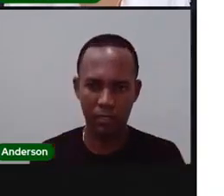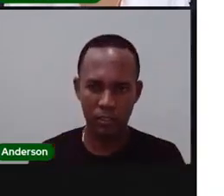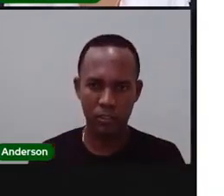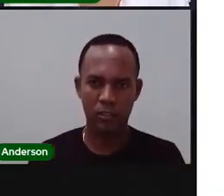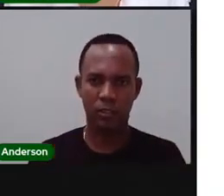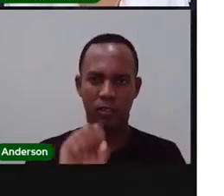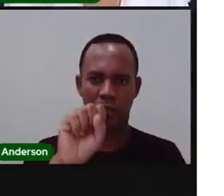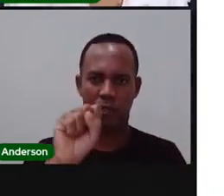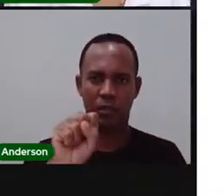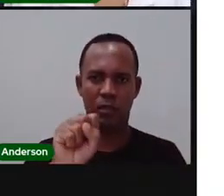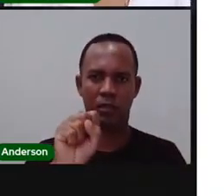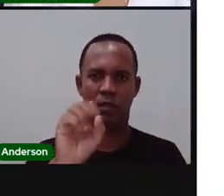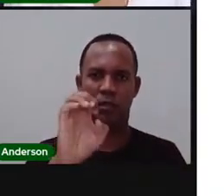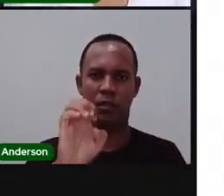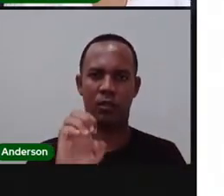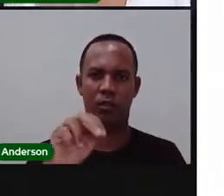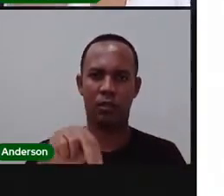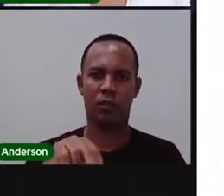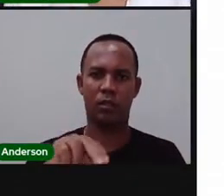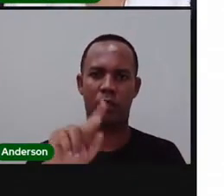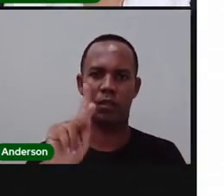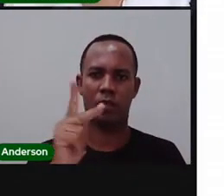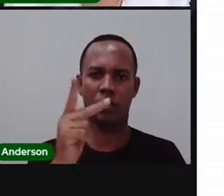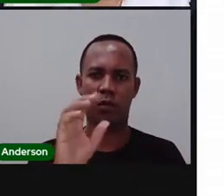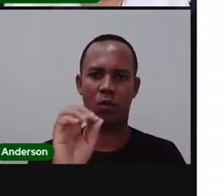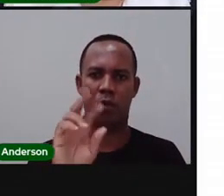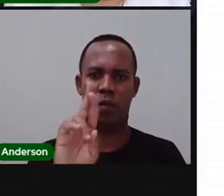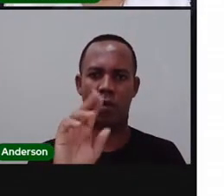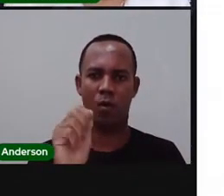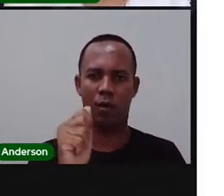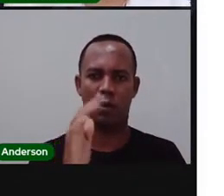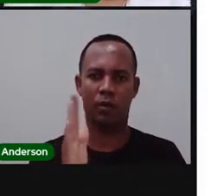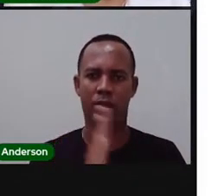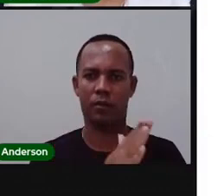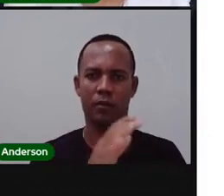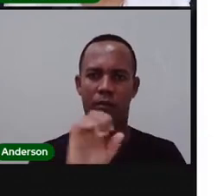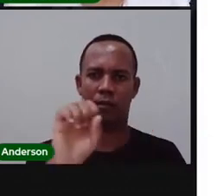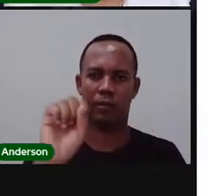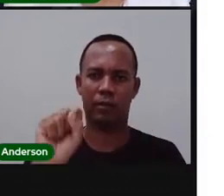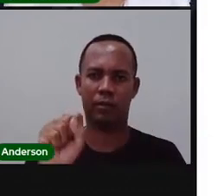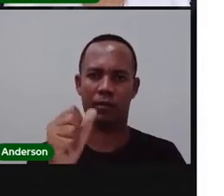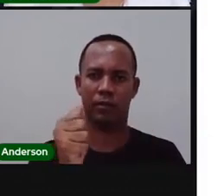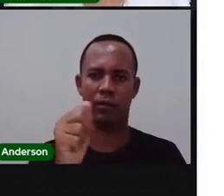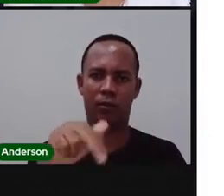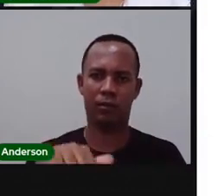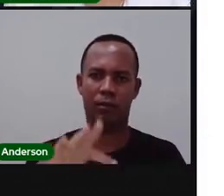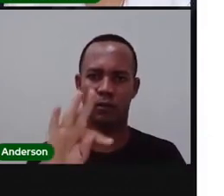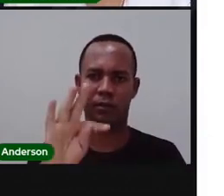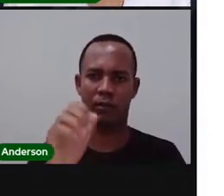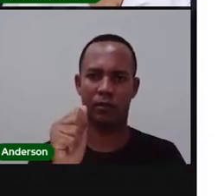que é no dia 23 de julho, em homenagem à Nossa Senhora Santana, que é a padroeira da nossa cidade.